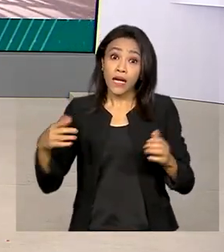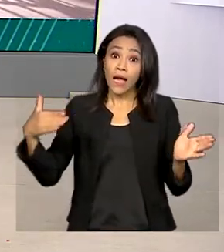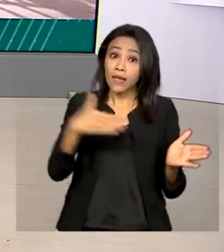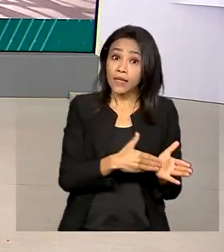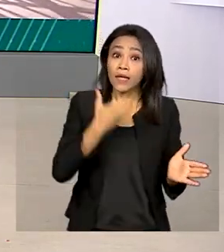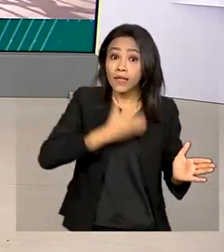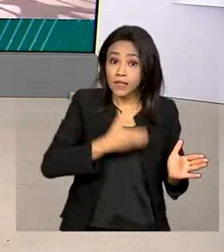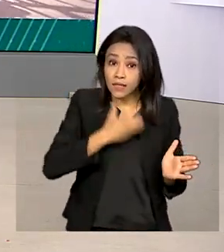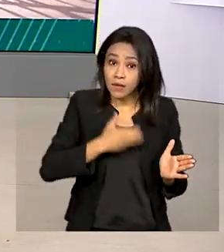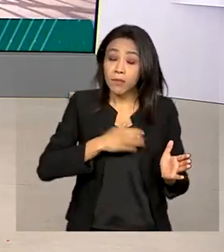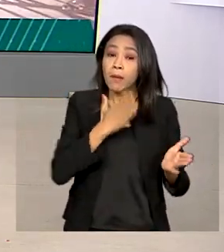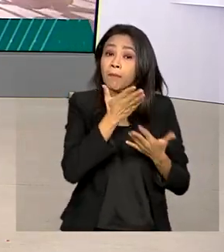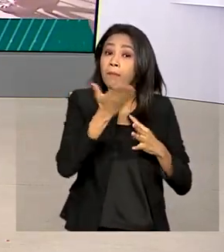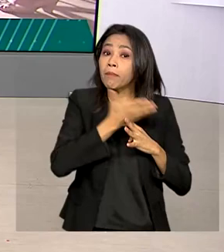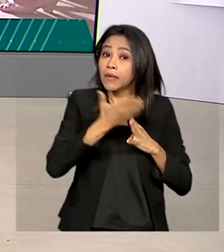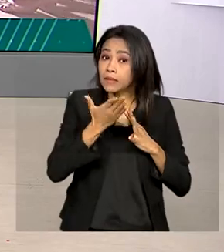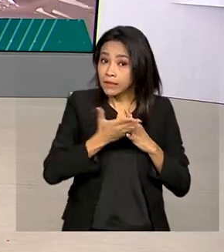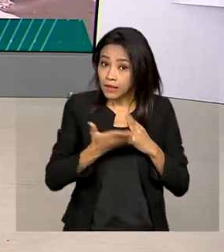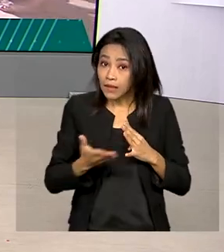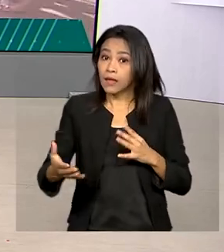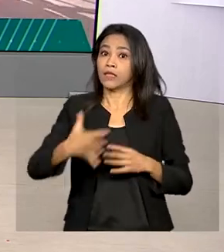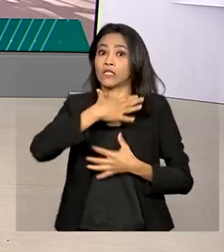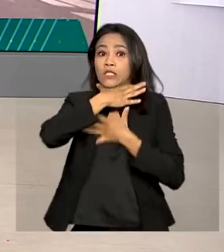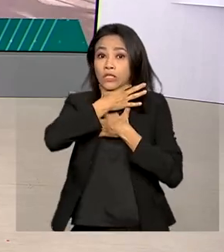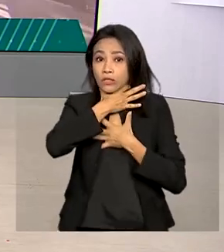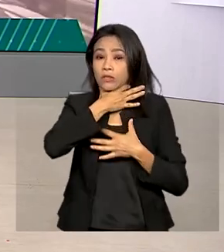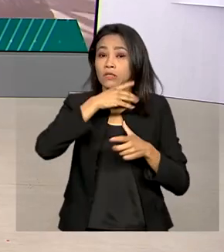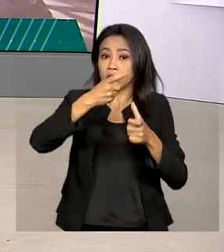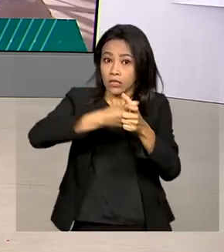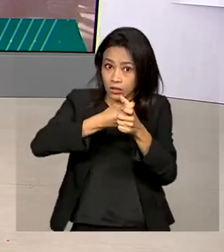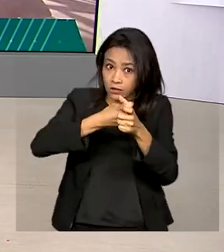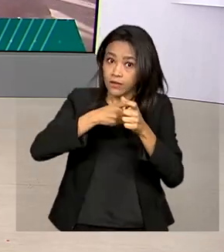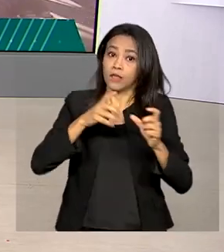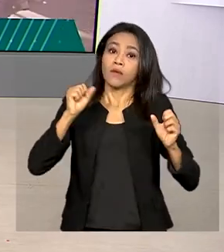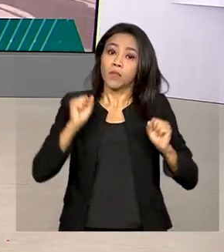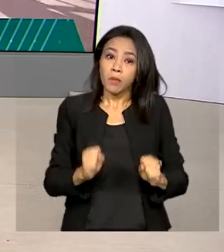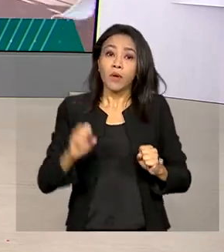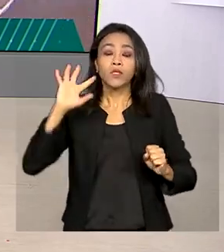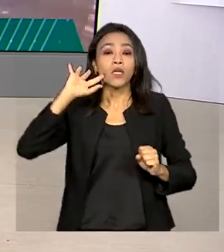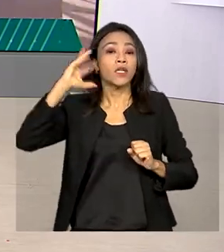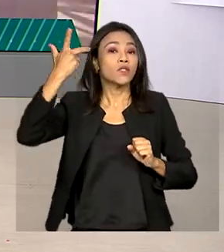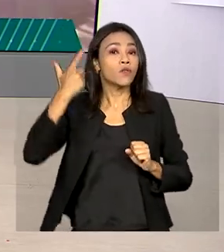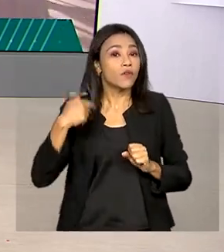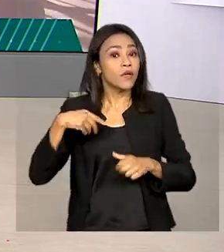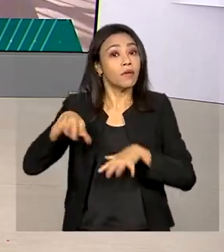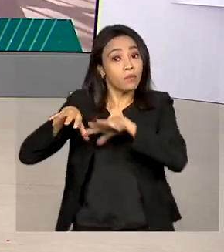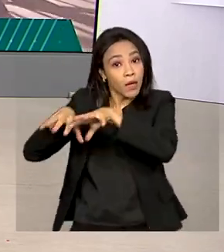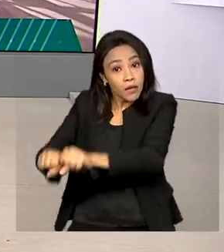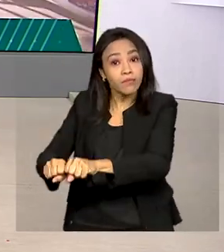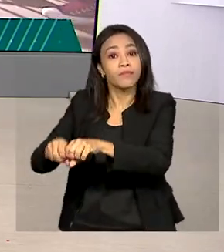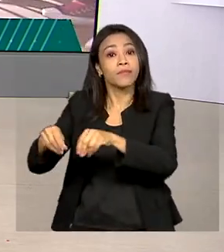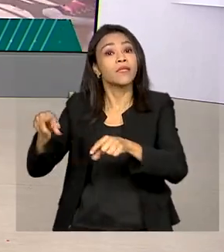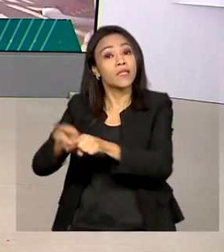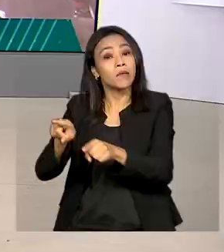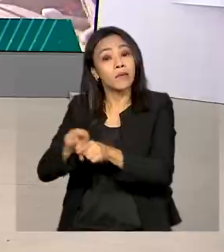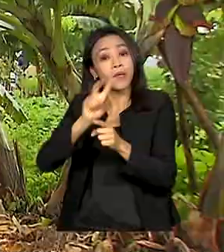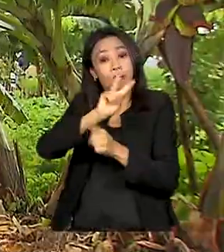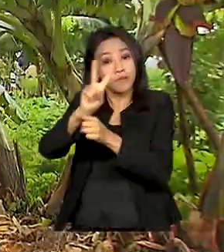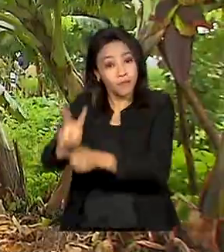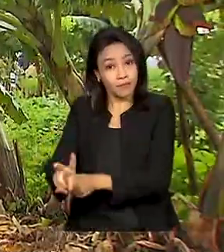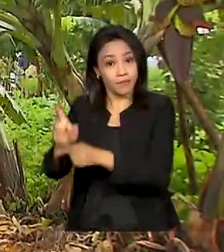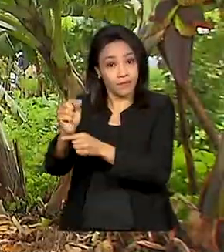parcelar débitos com o governo federal. A renegociação vai permitir a regularização dos lotes e o direito ao crédito agrícola.